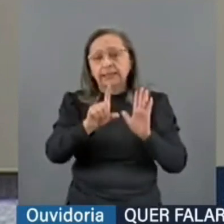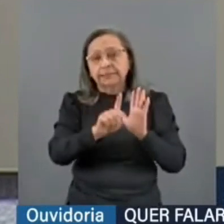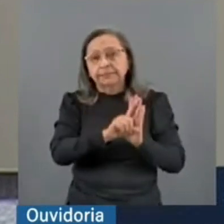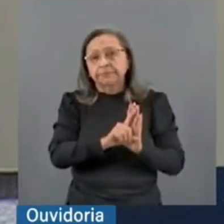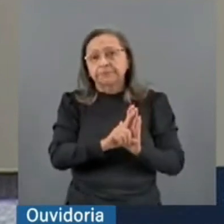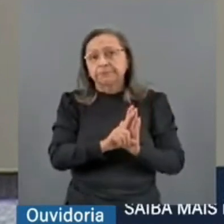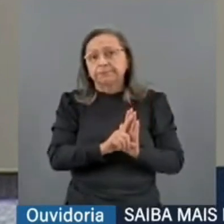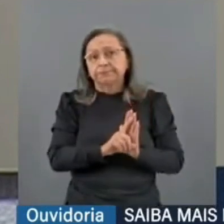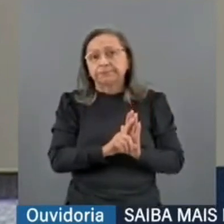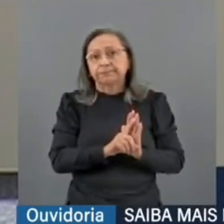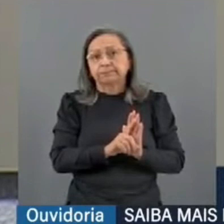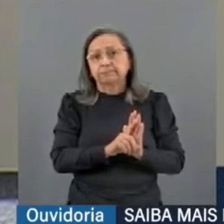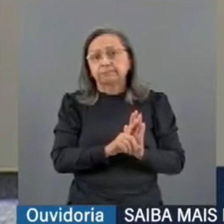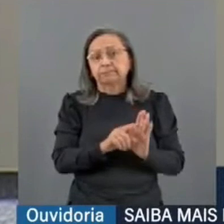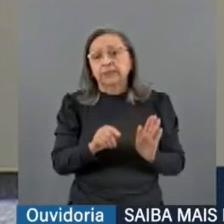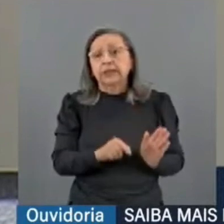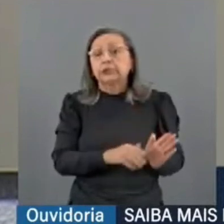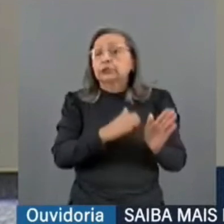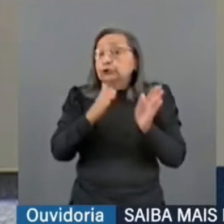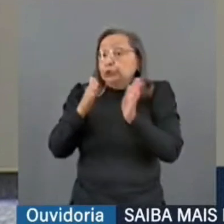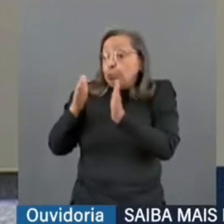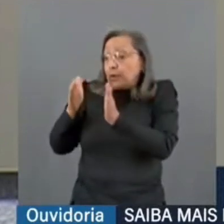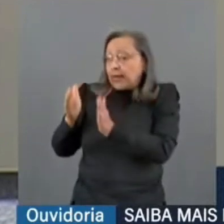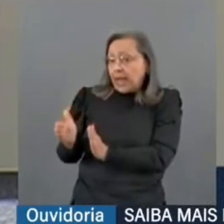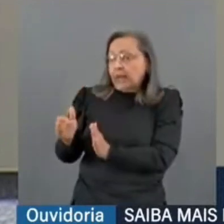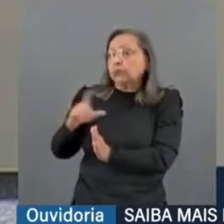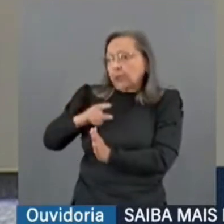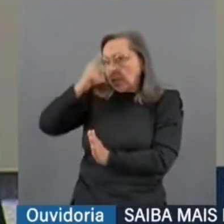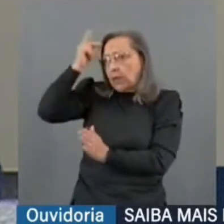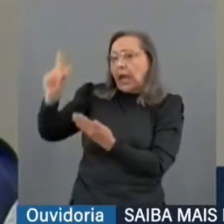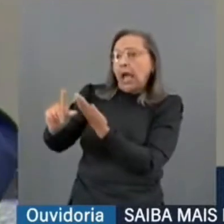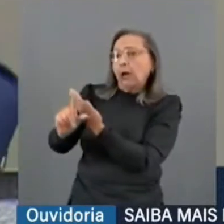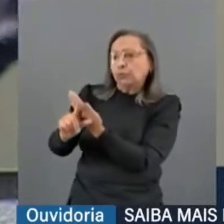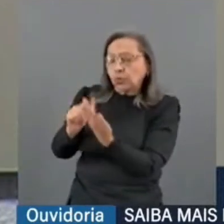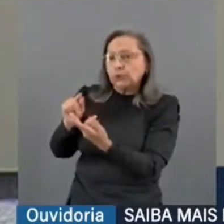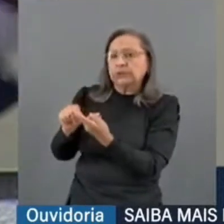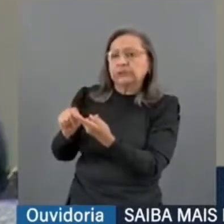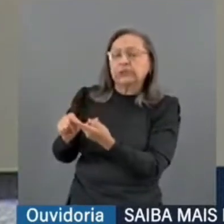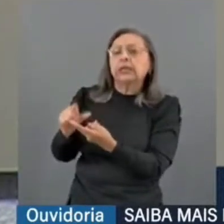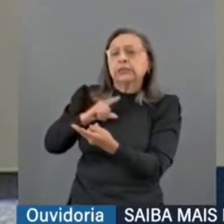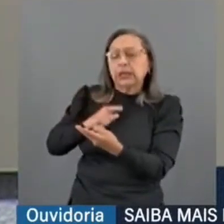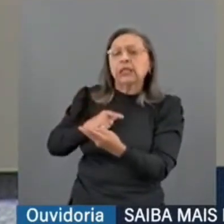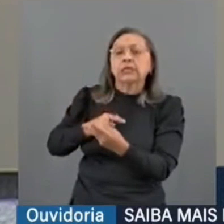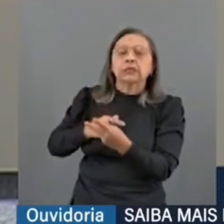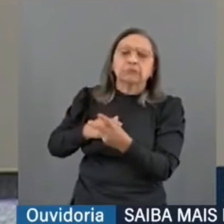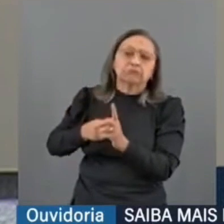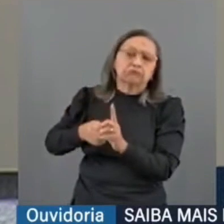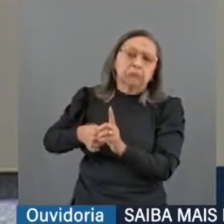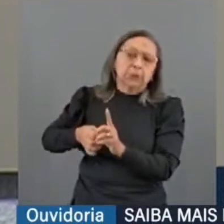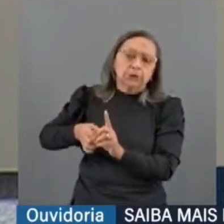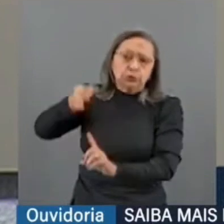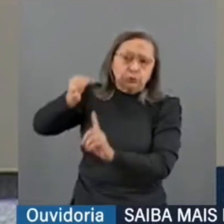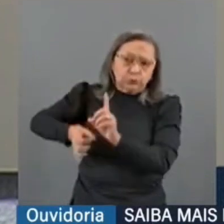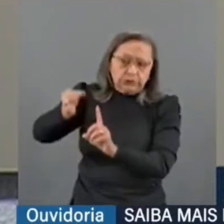de um lado, há autores, há juristas, que entendem que a